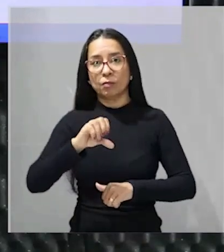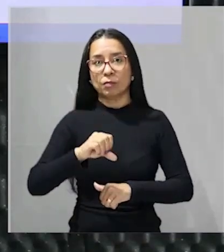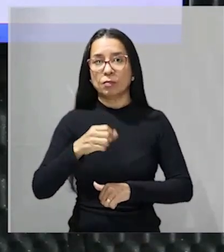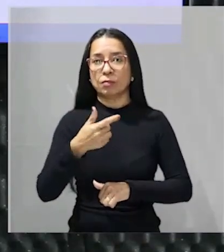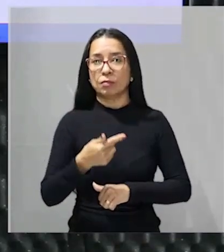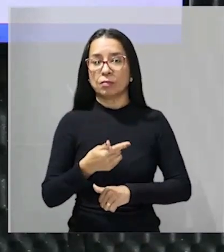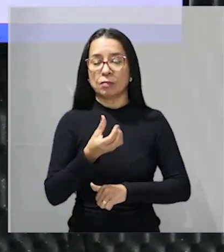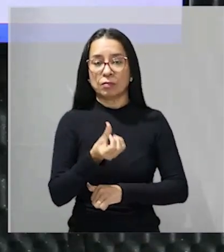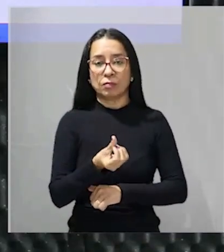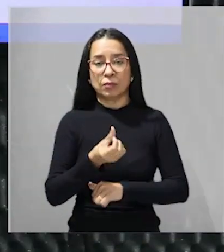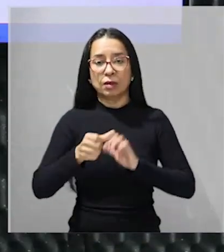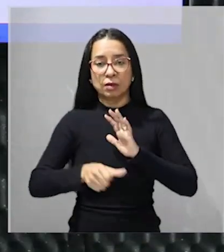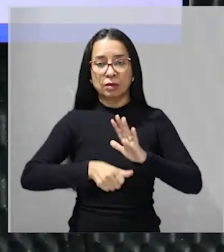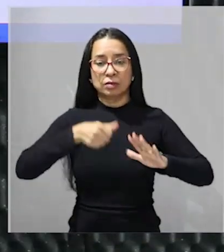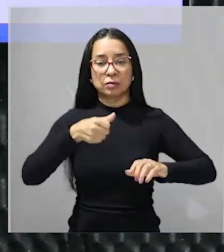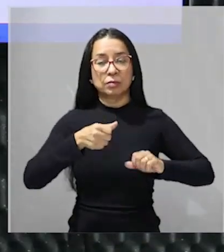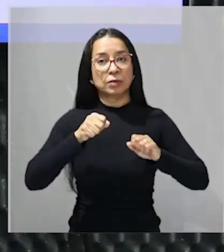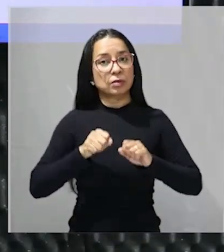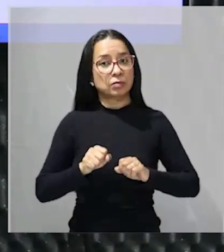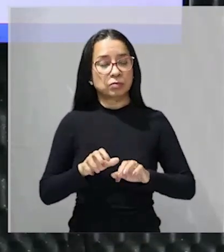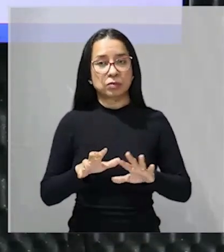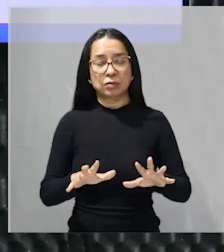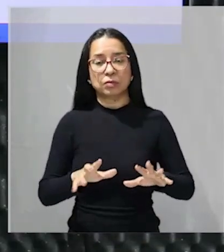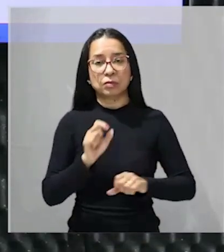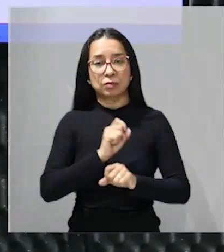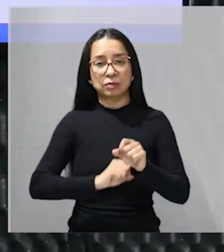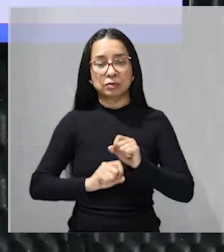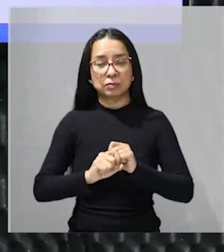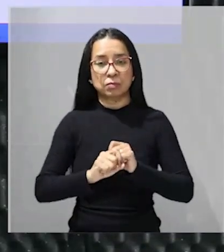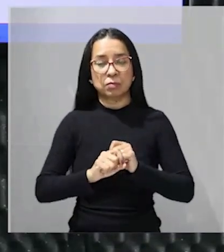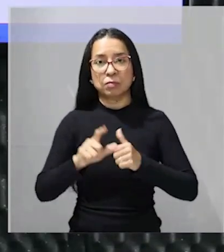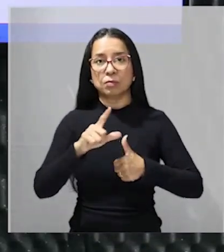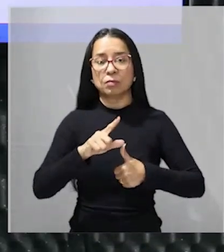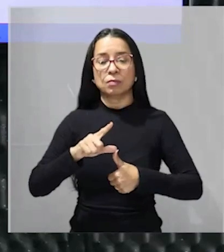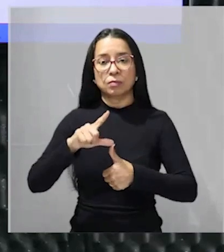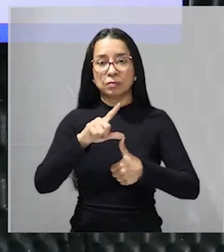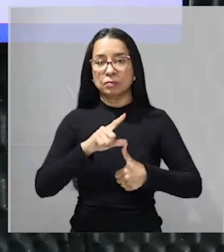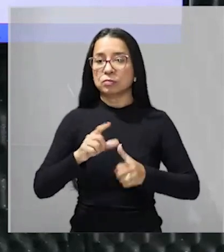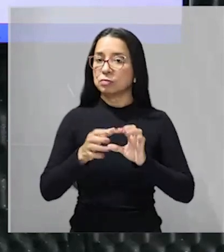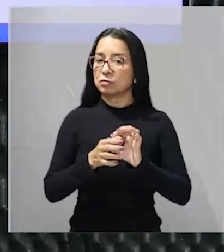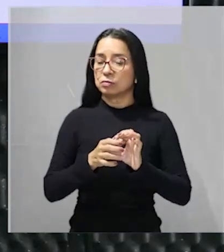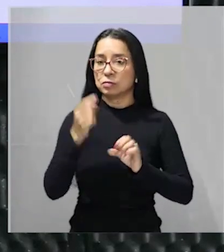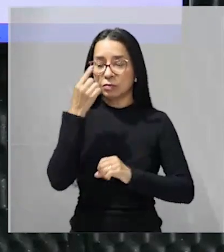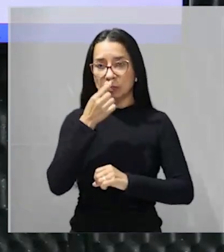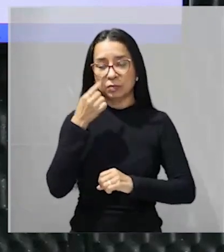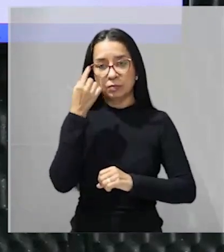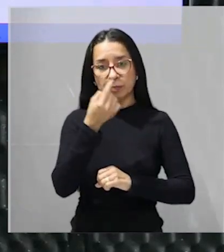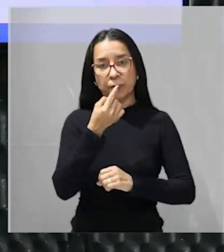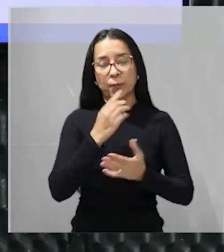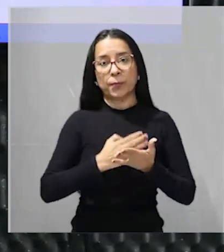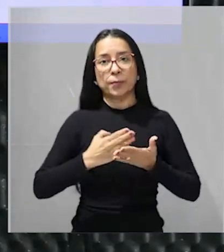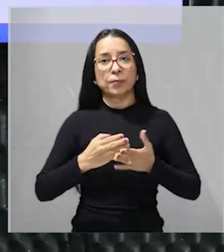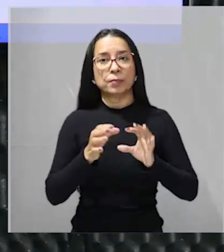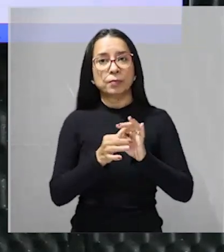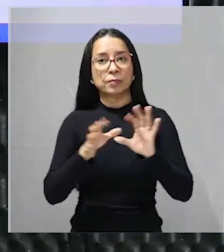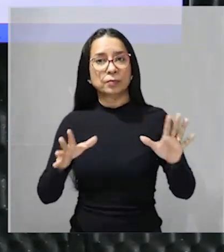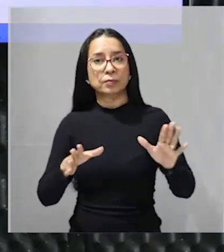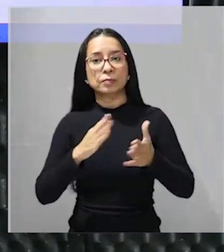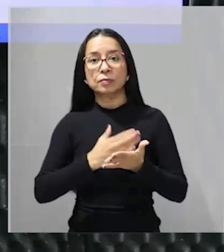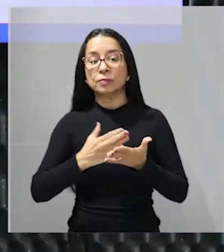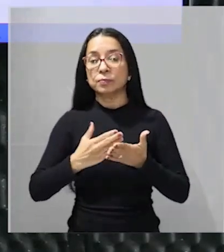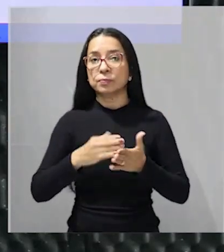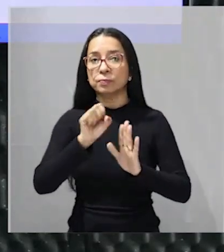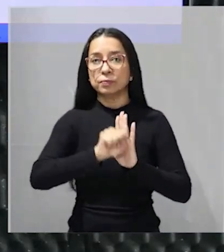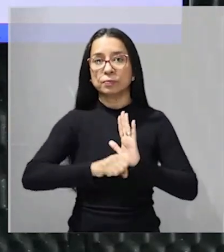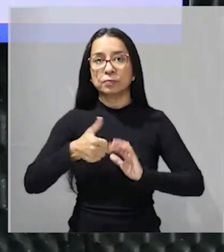colônias da América Latina e Espanhola começaram a se libertar já bem no começo do século 19